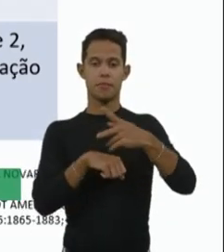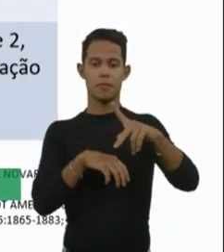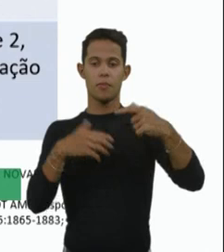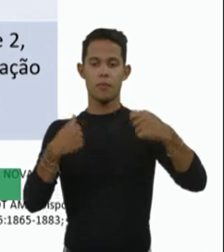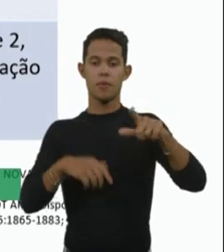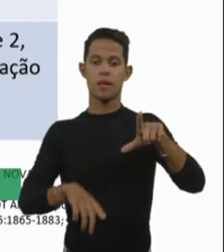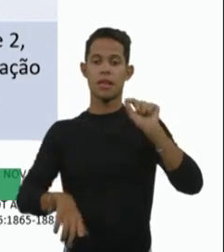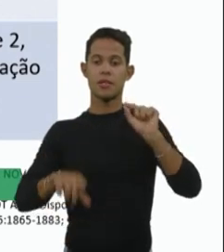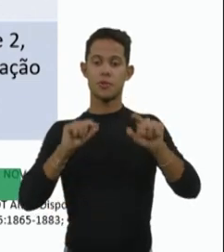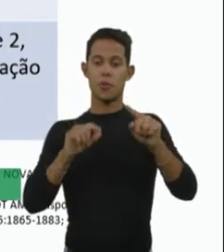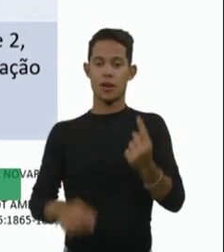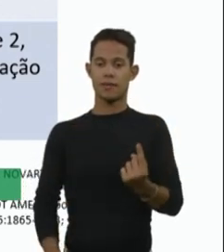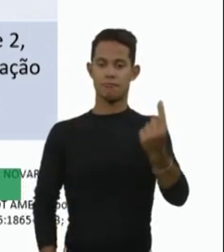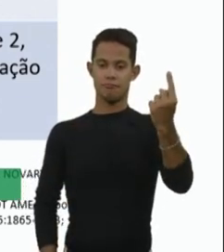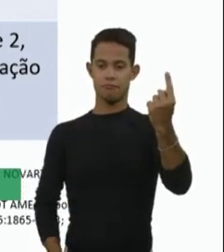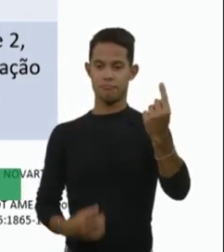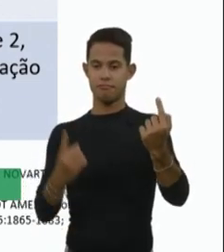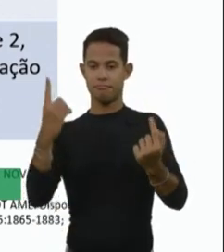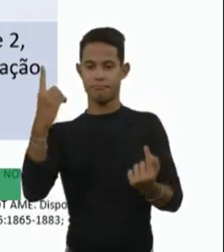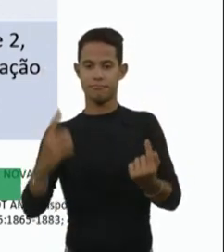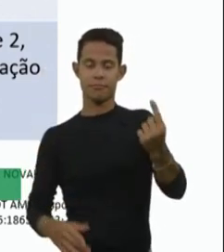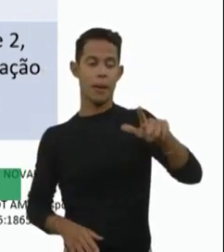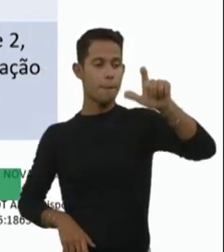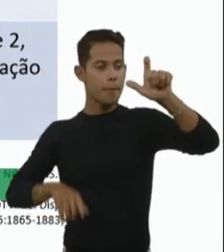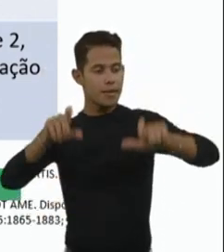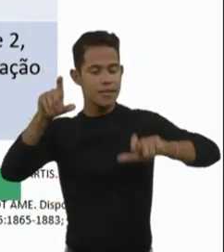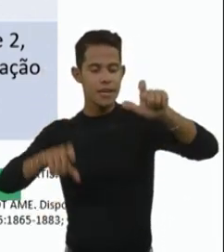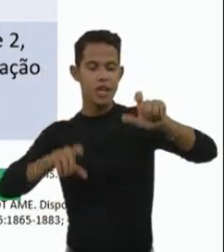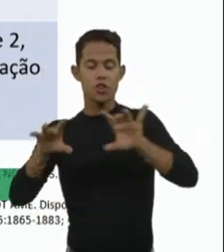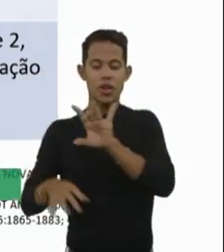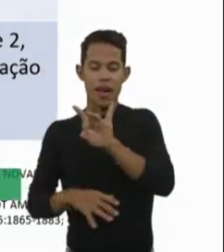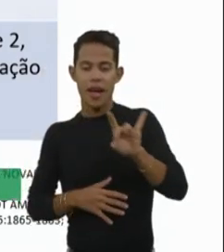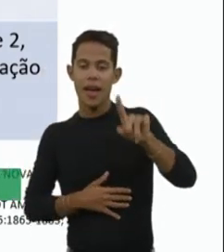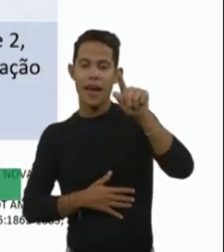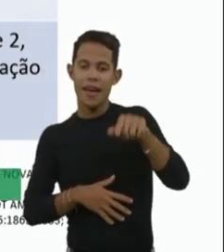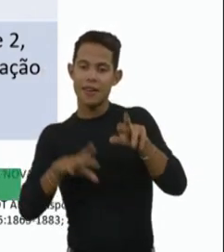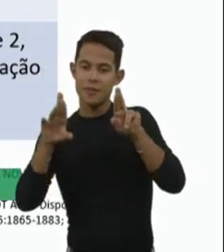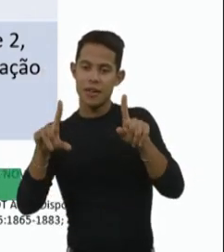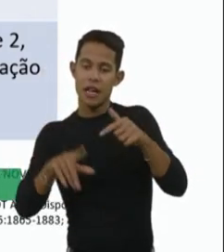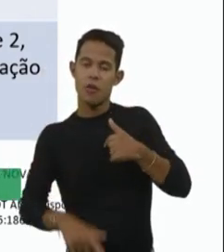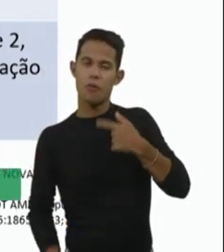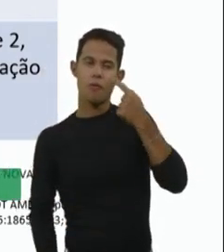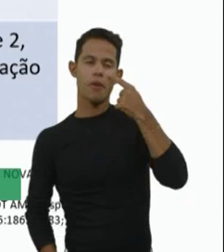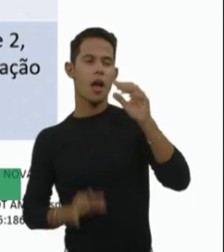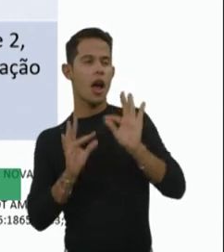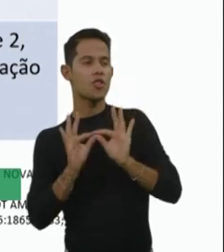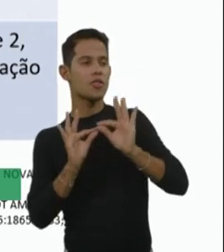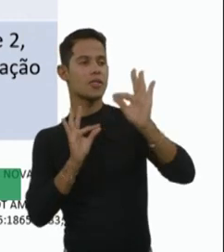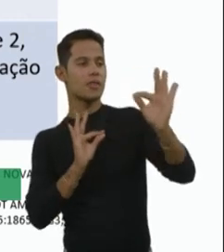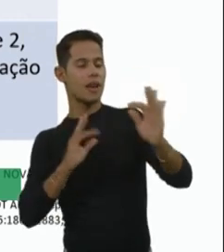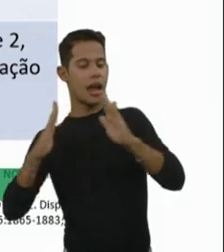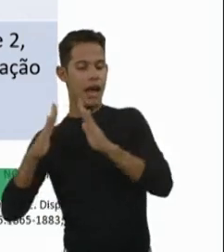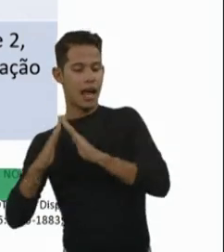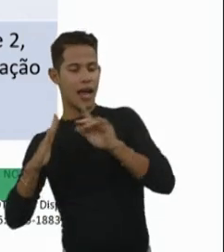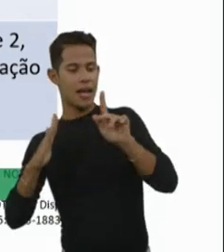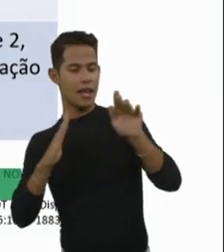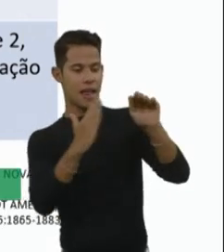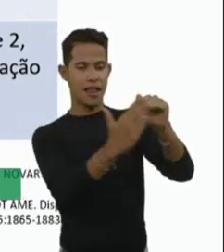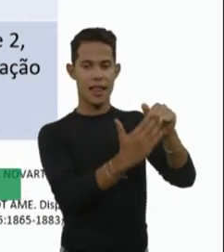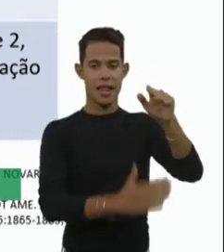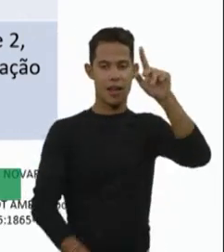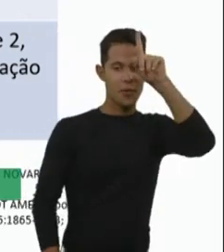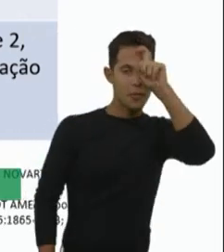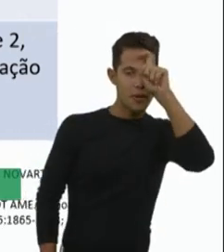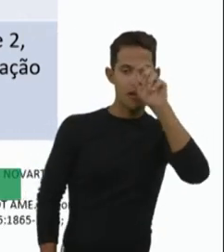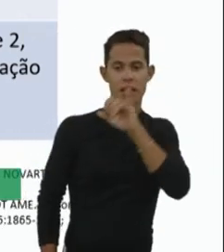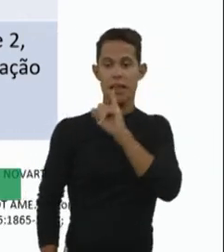individualizada, os pacientes são muito diferentes entre si, eu vou olhar a distância que o paciente mora do hospital, eu vou olhar se o paciente tem uma boa